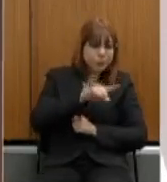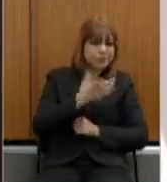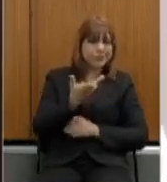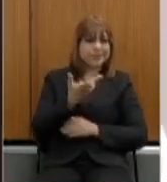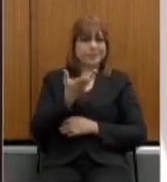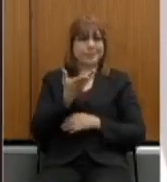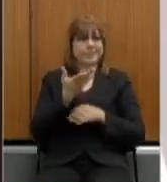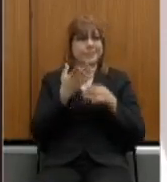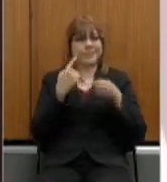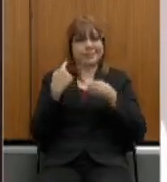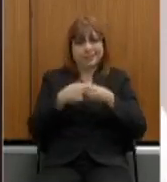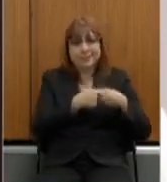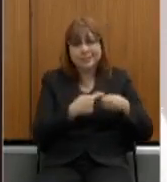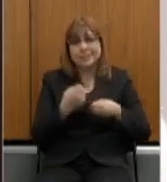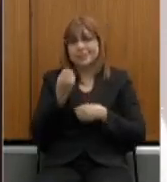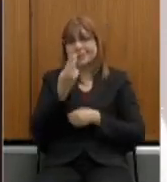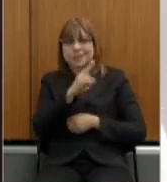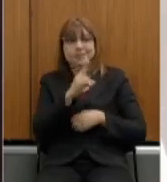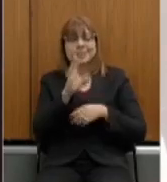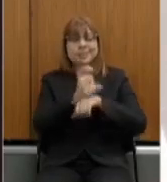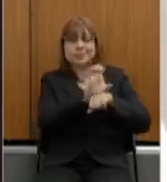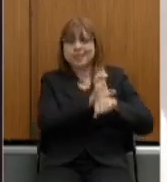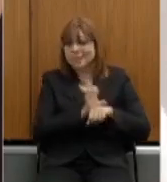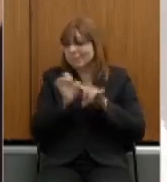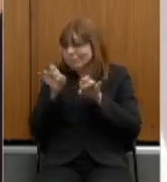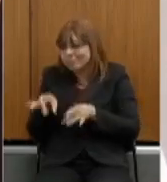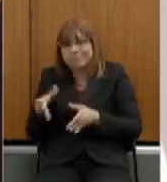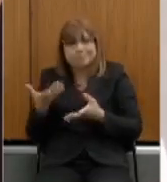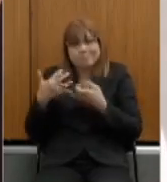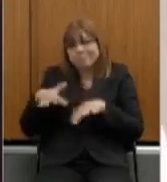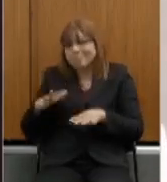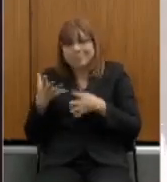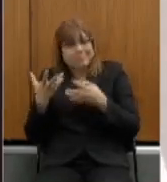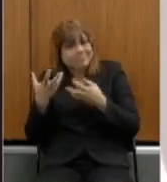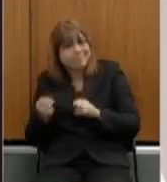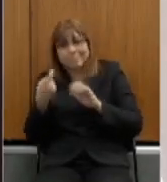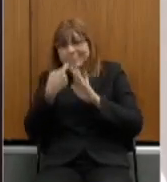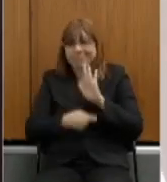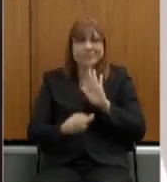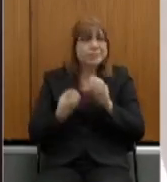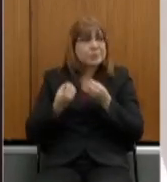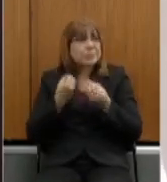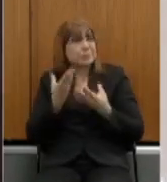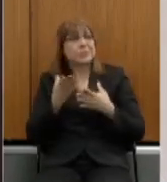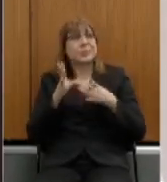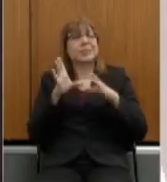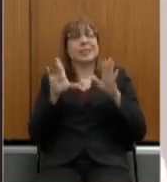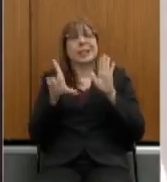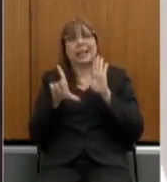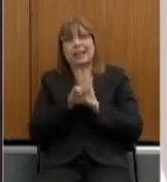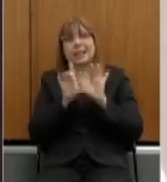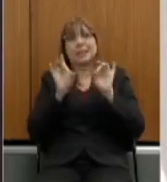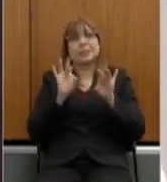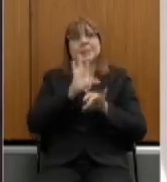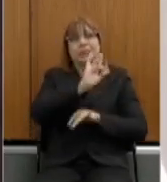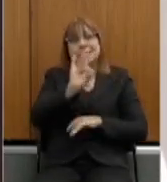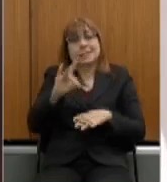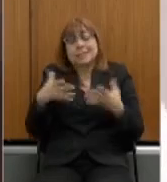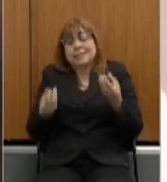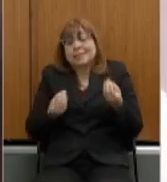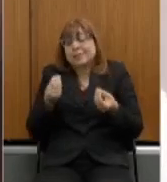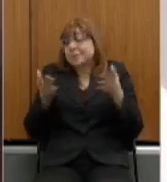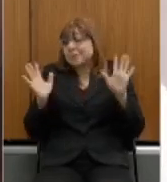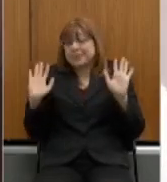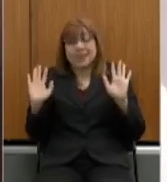com o estado que desembarcou, como ficaria a legislação, ficaria simplesmente sujeito a leis ordinárias daquela assembleia. Então, a gente